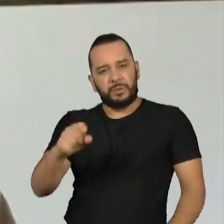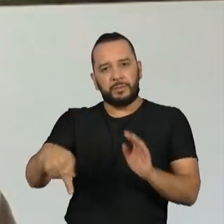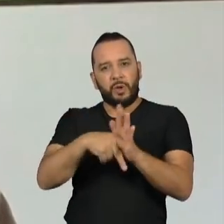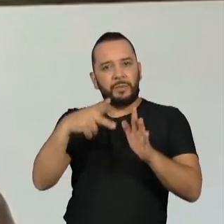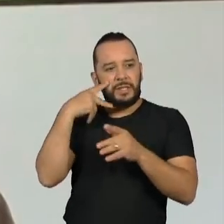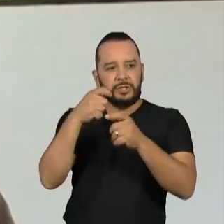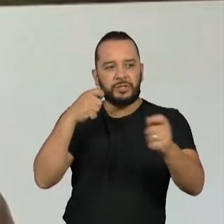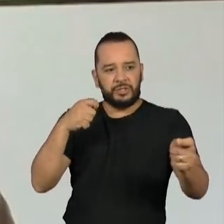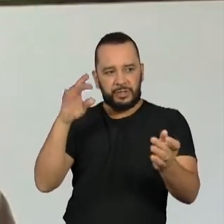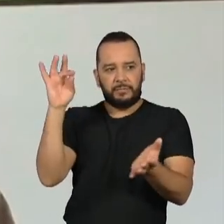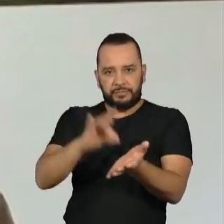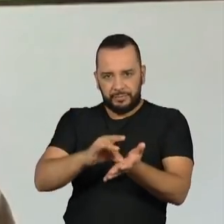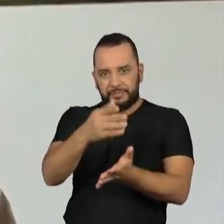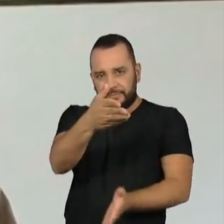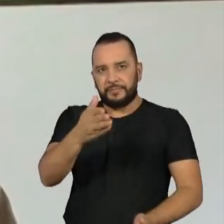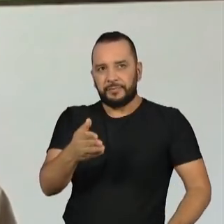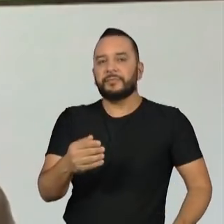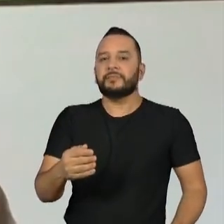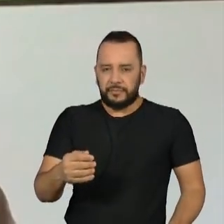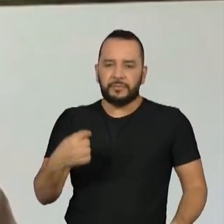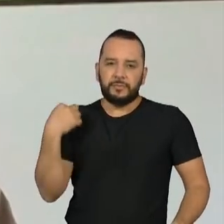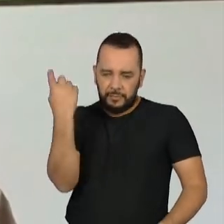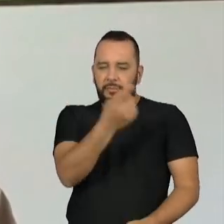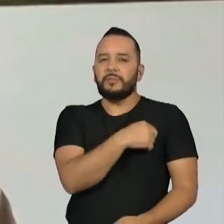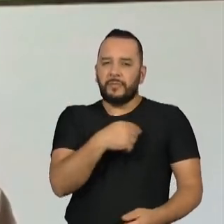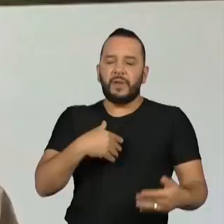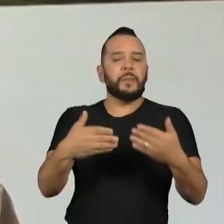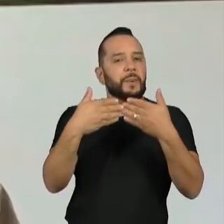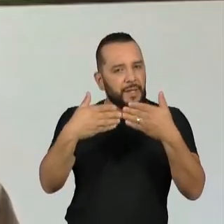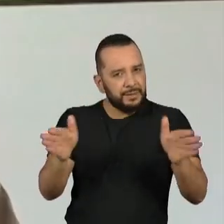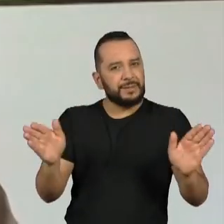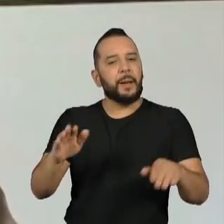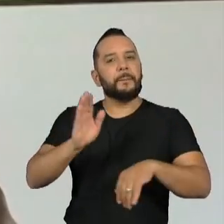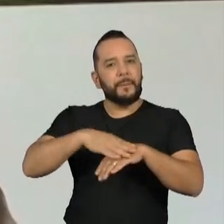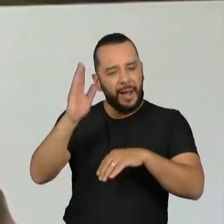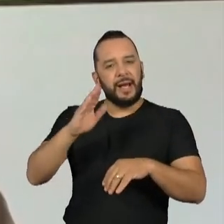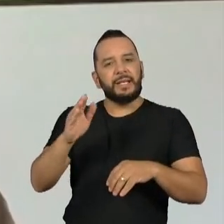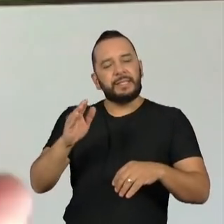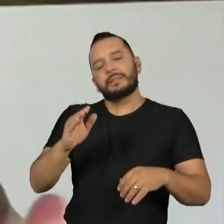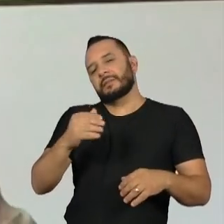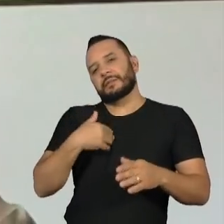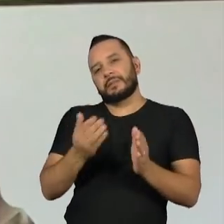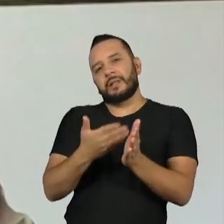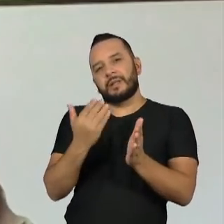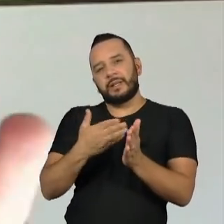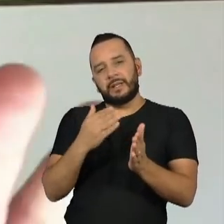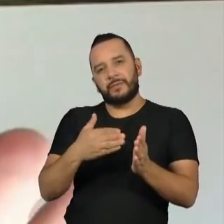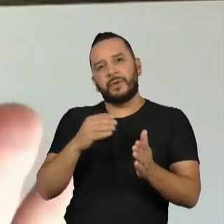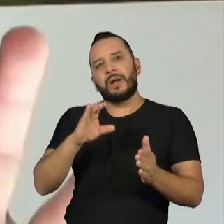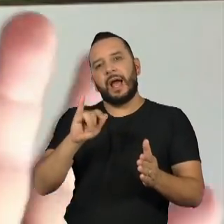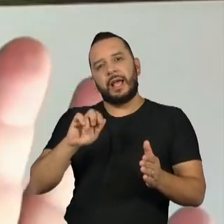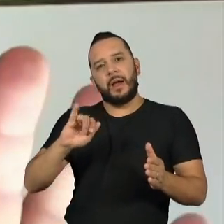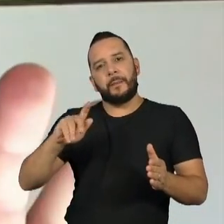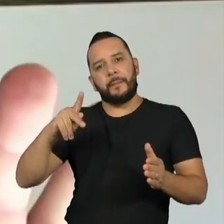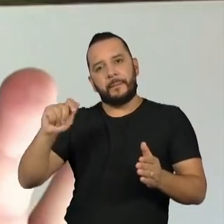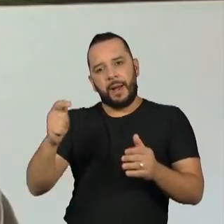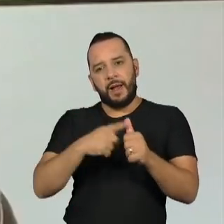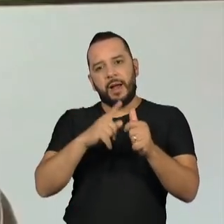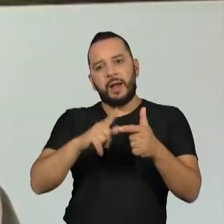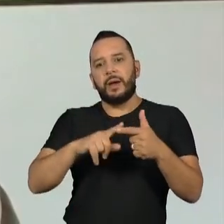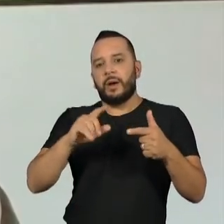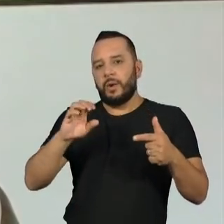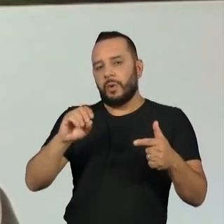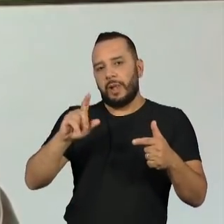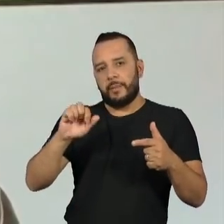Calapalo, Kuikuro, Iau Alapiti, Kamayurá, Uaurá, isso dos povos do Alto Xingu,